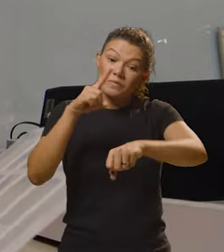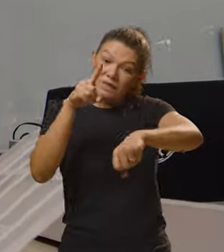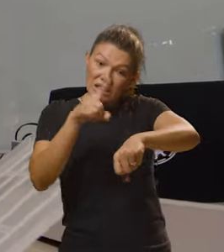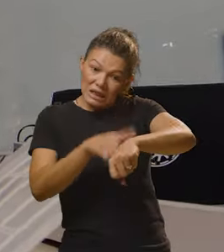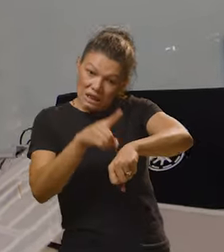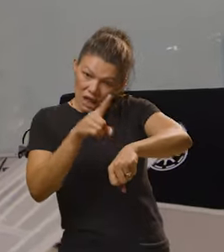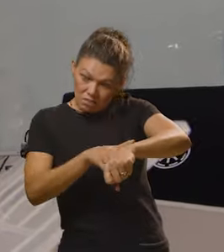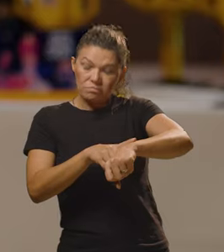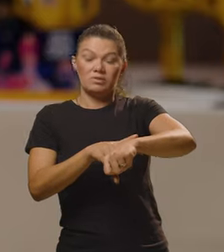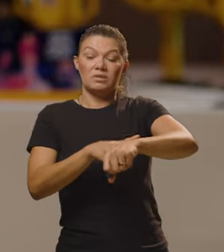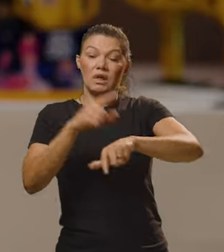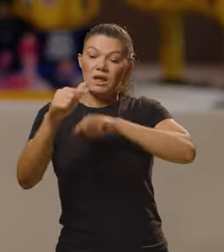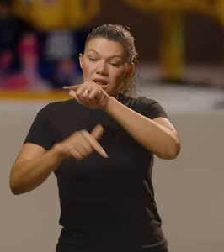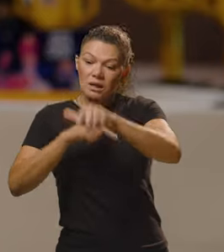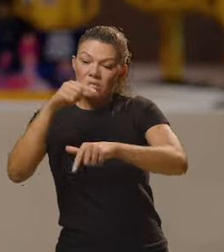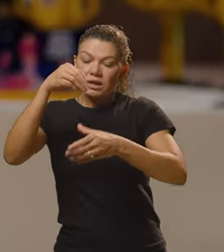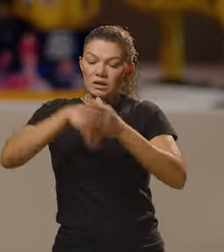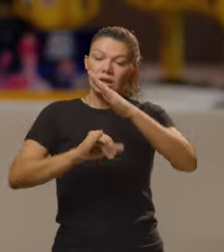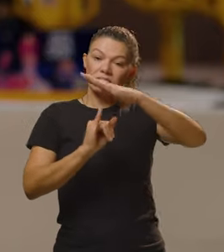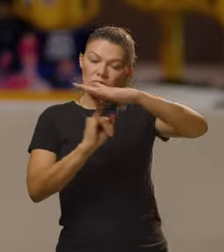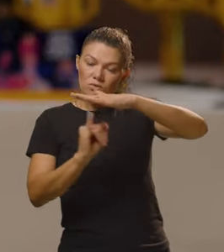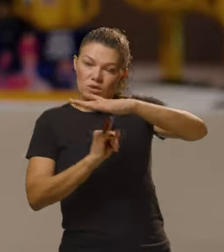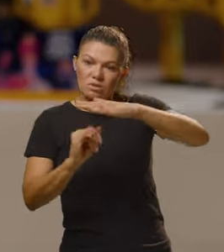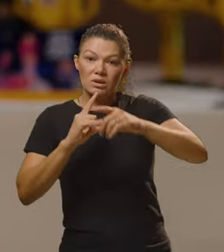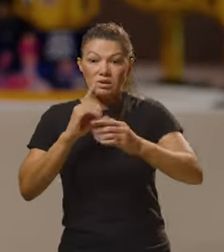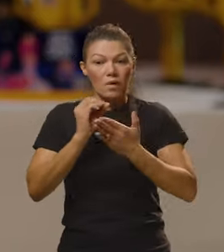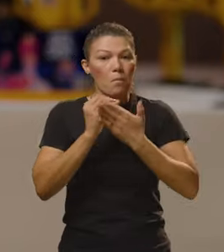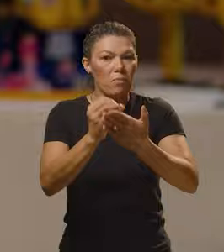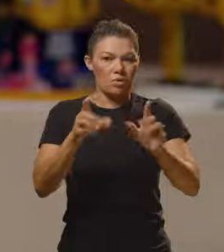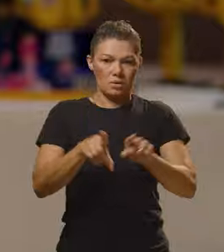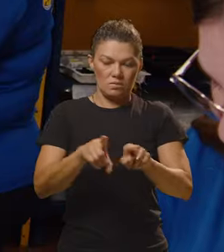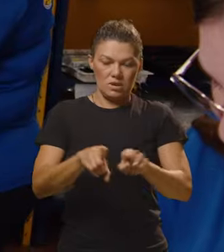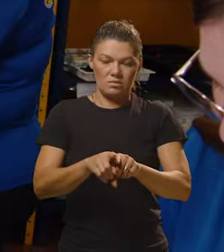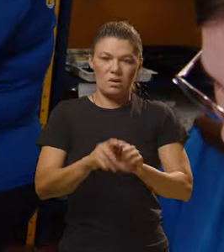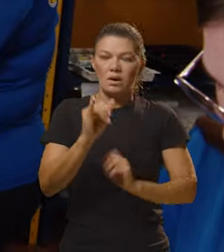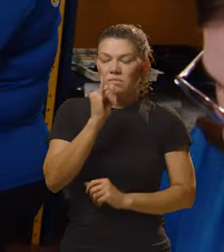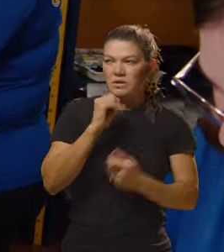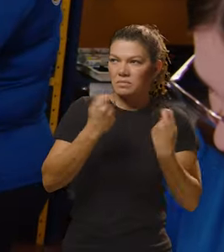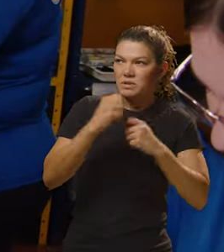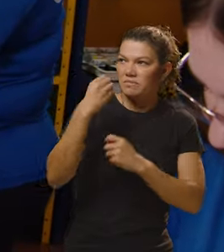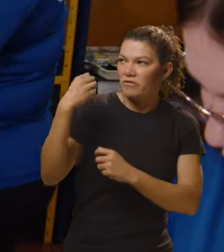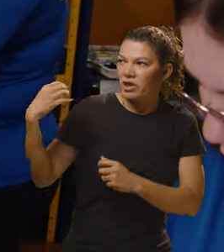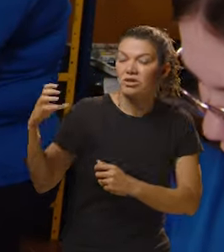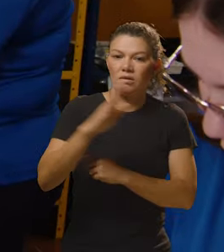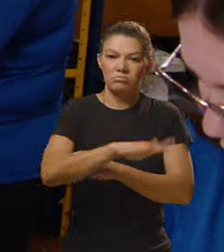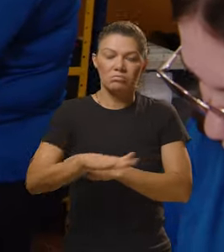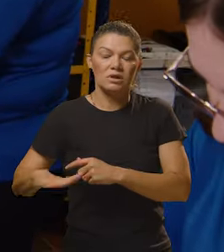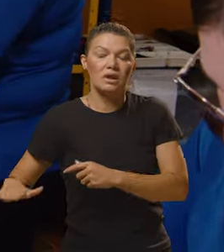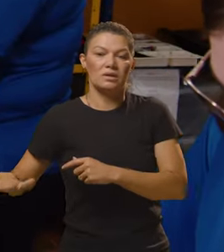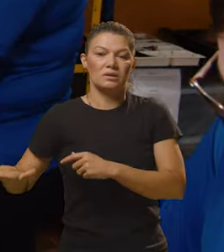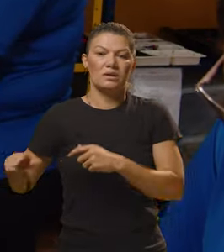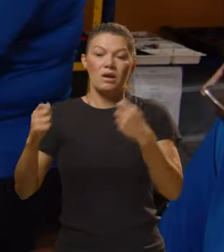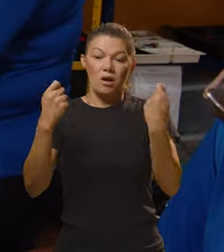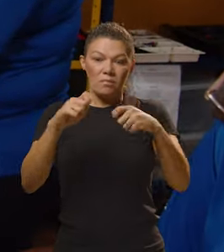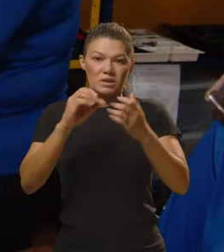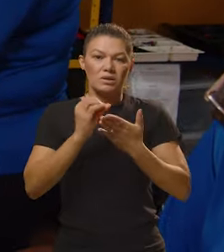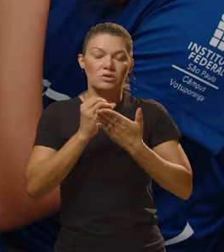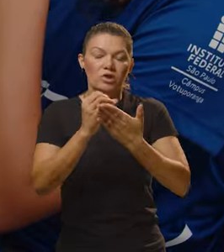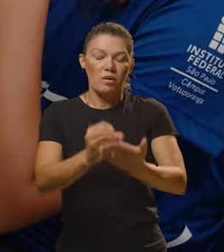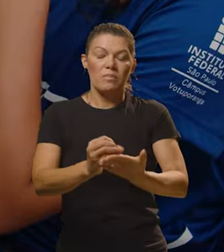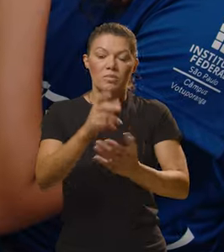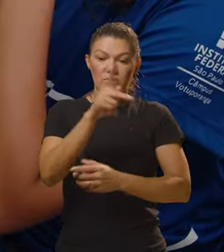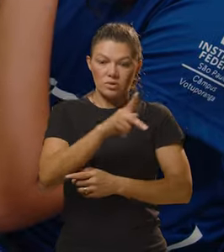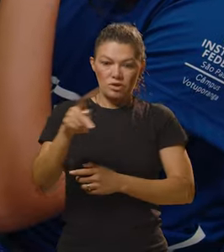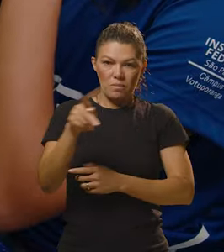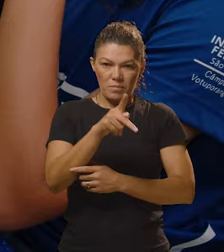disponibilidade de tempo trabalhando no Instituto e tive o apoio. Por exemplo, eu tenho que viajar com as crianças, eu precisei de